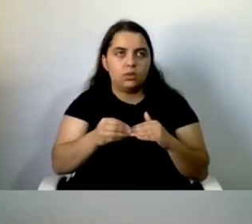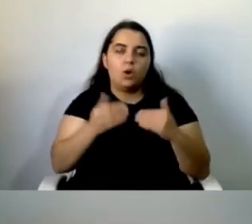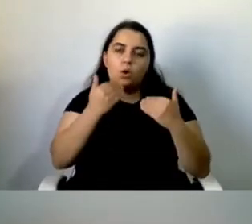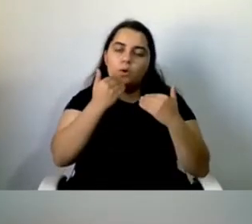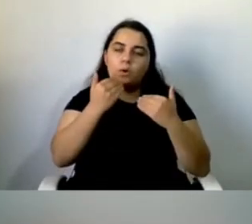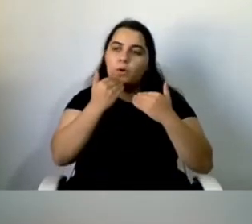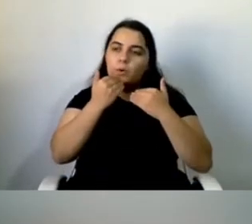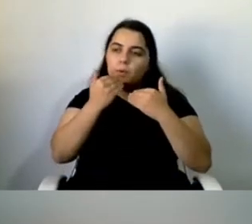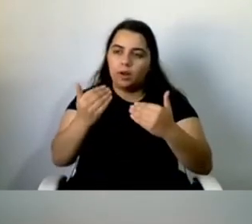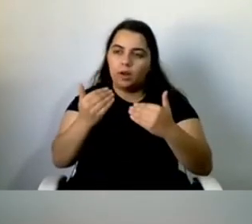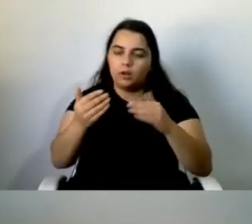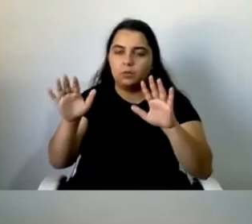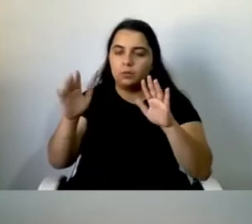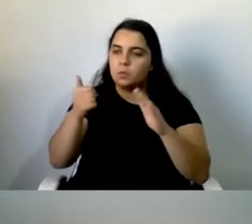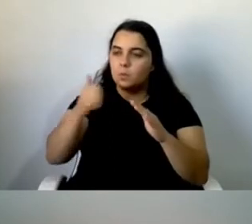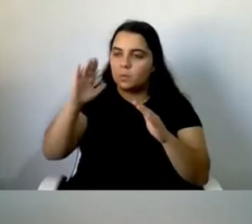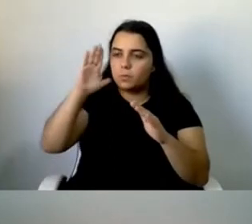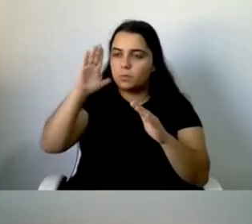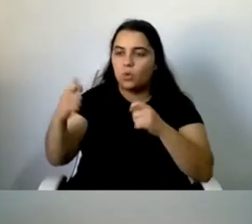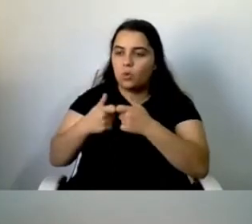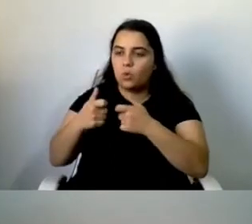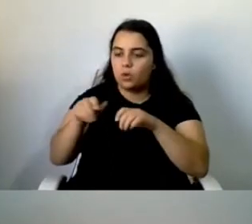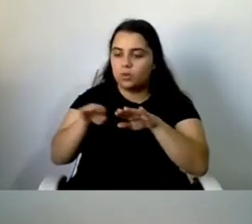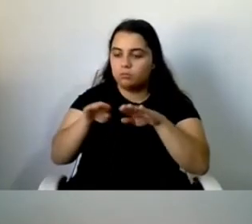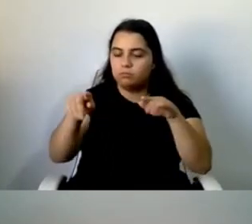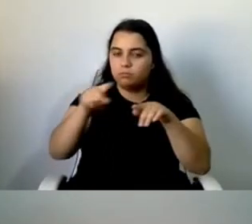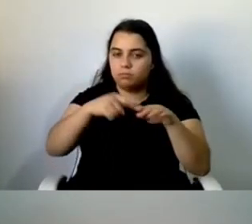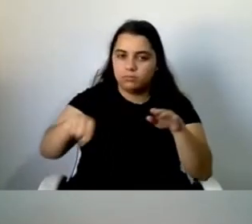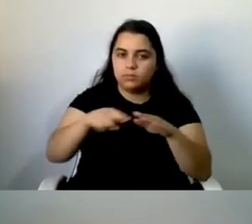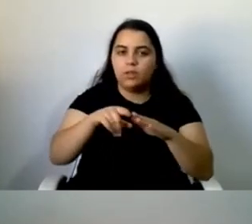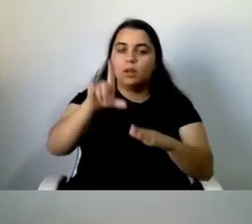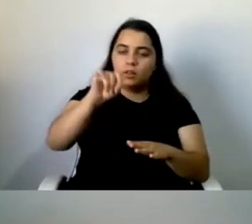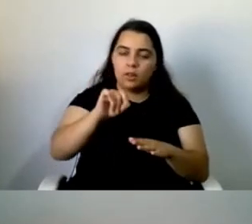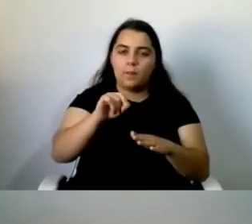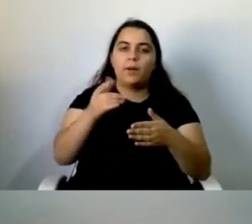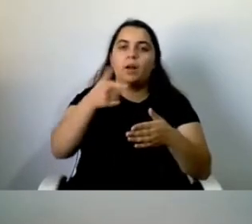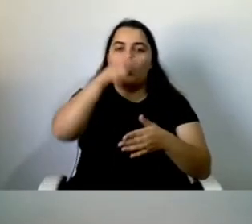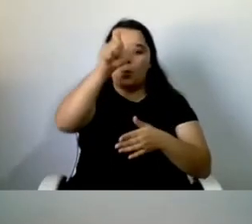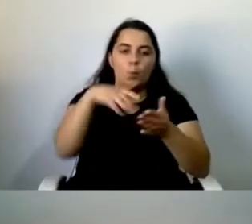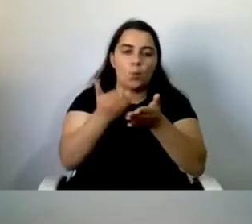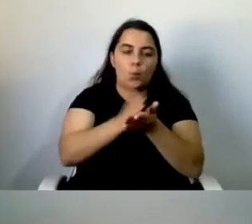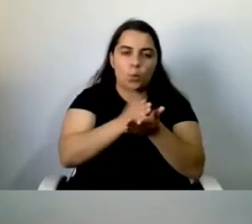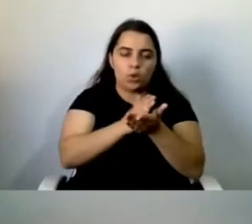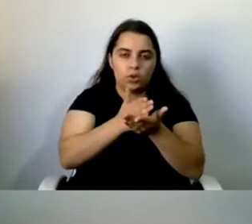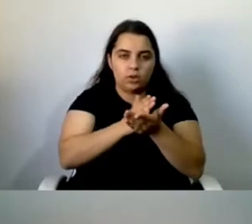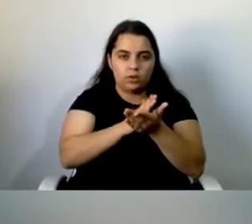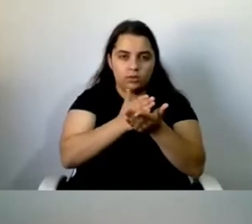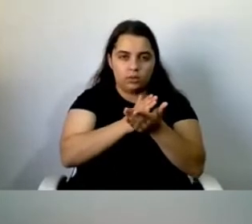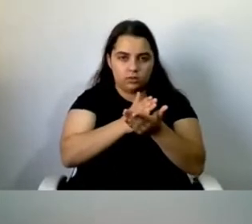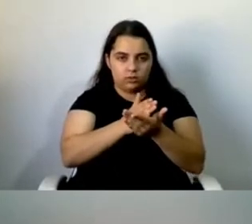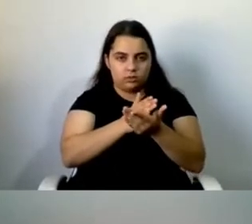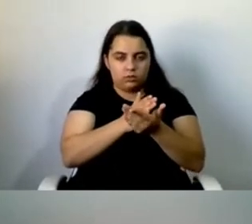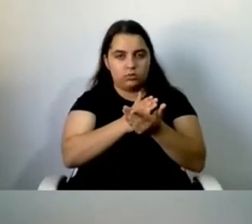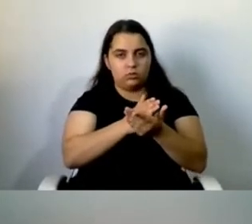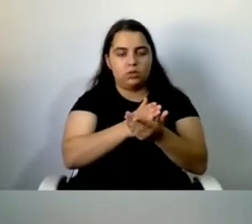e, naturalmente, o nosso moderador tem este ar de